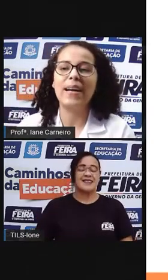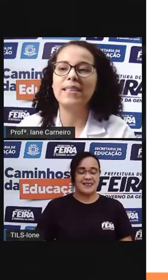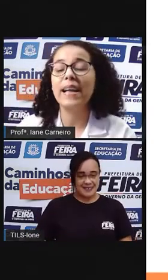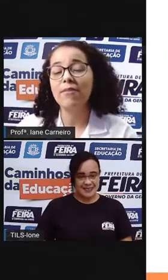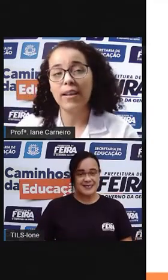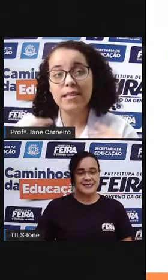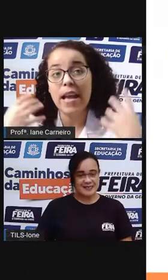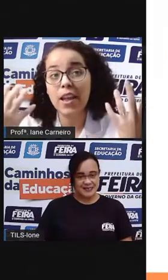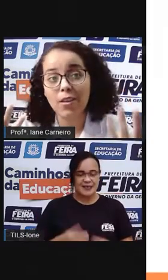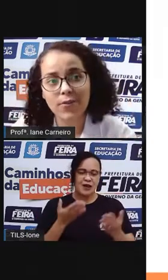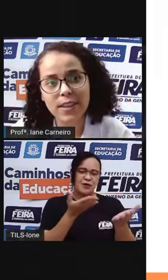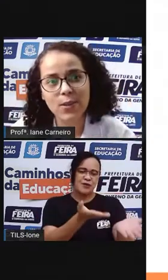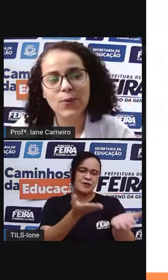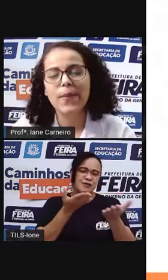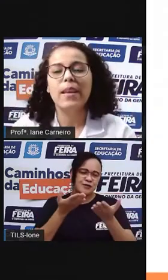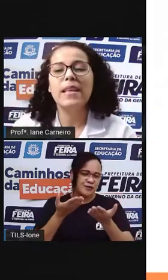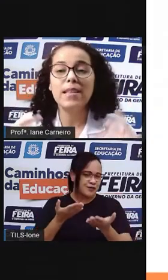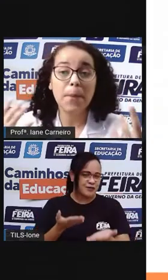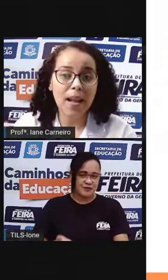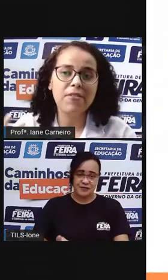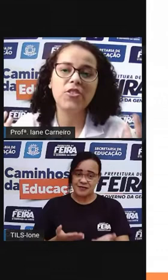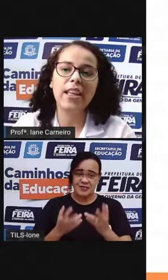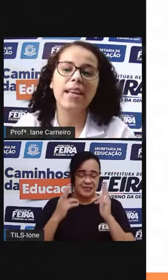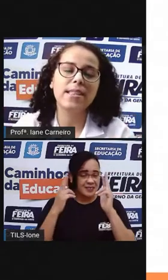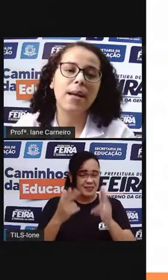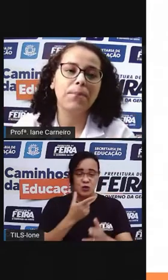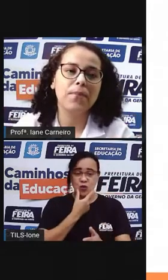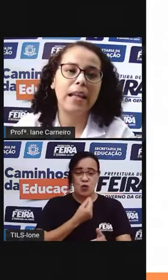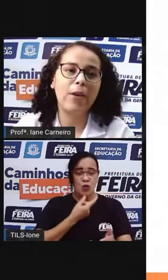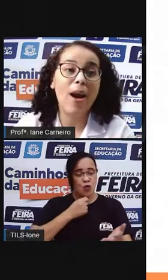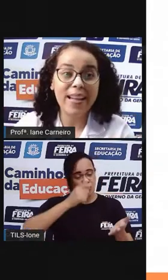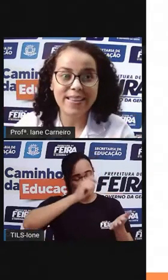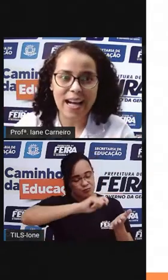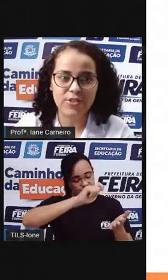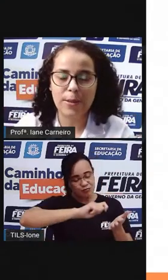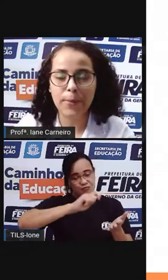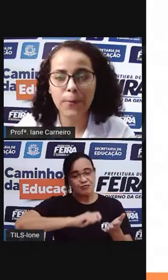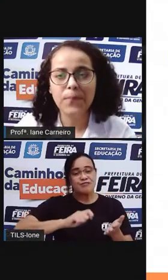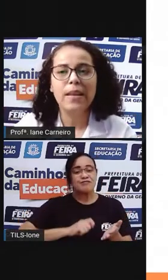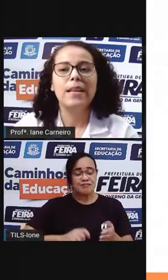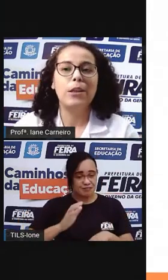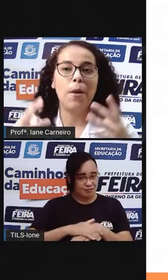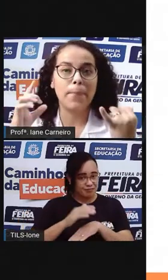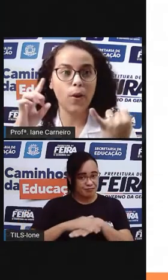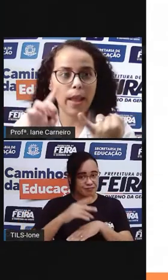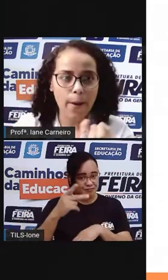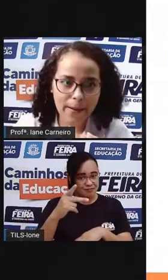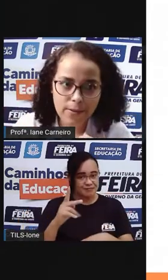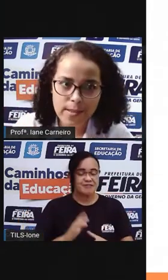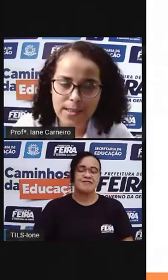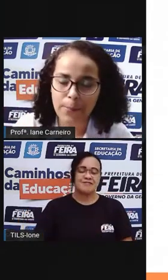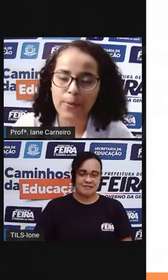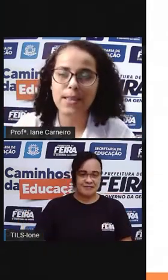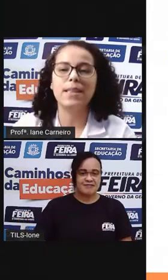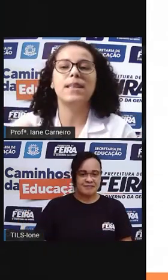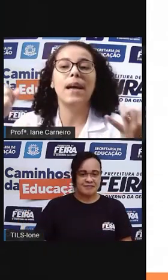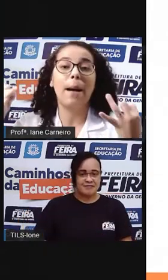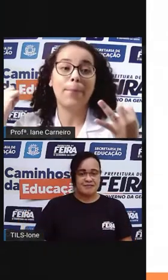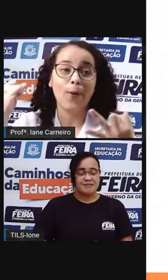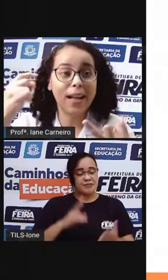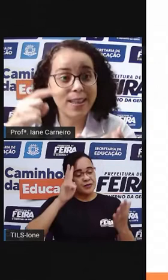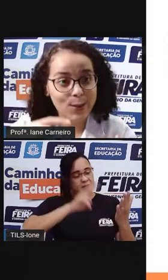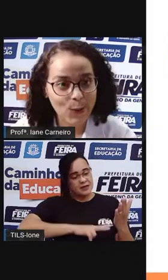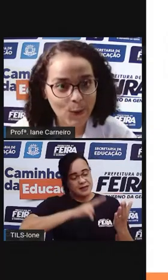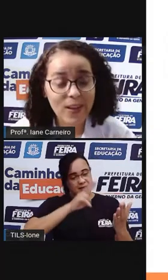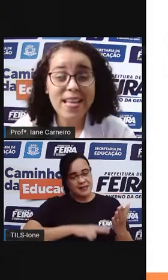Paz fala, ele vai se renovando E as palavras têm essa qualidade, tá bom? Então, a Pró leu para vocês a poesia,